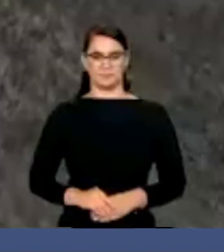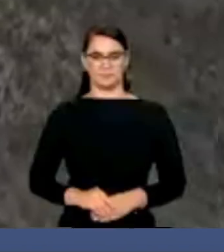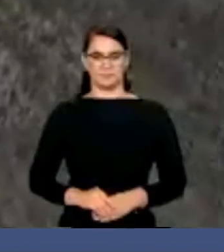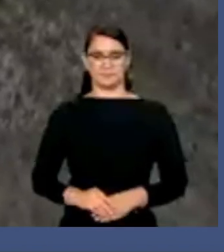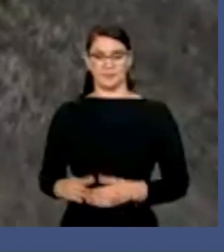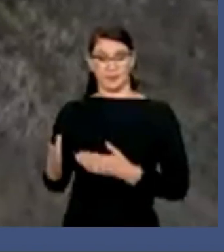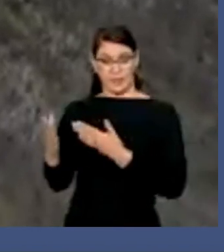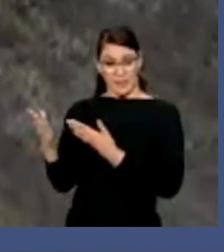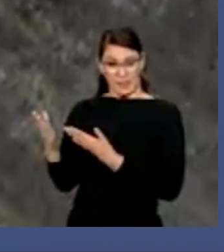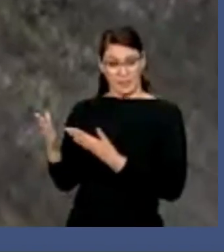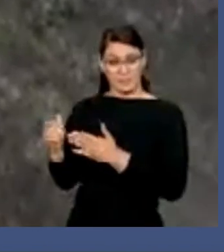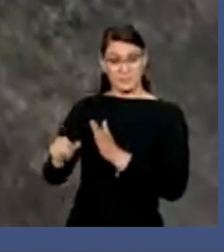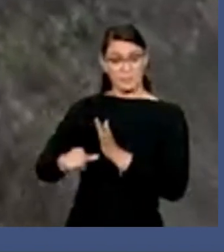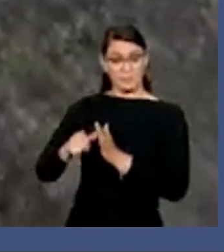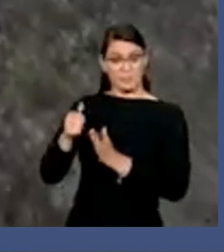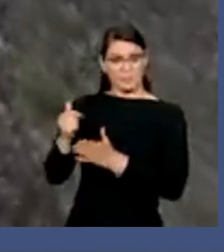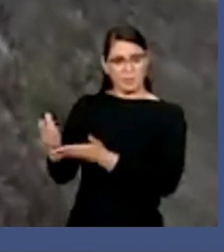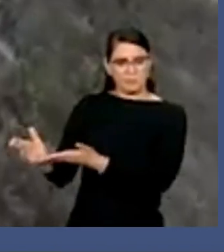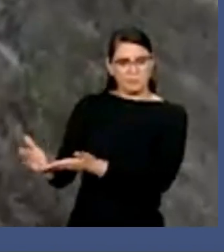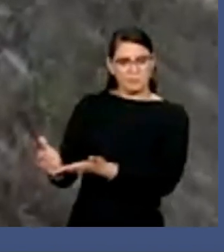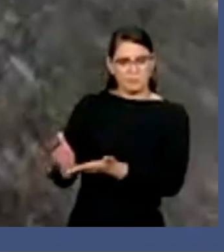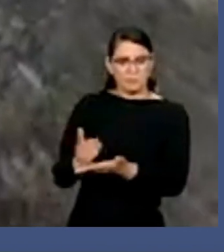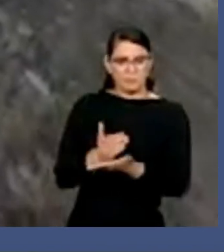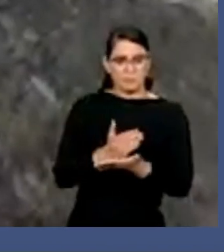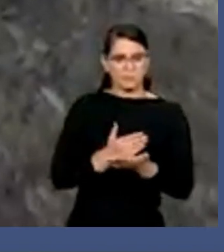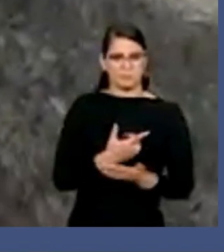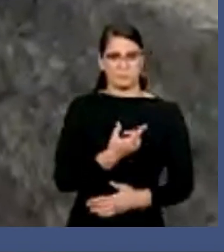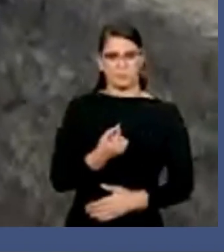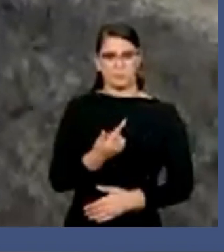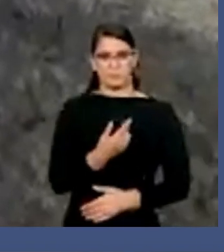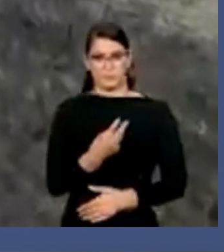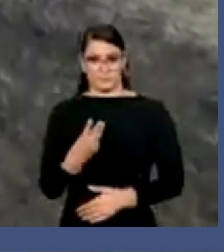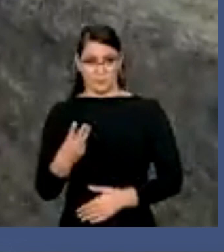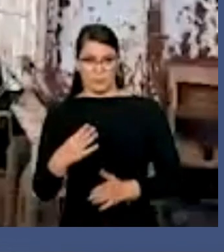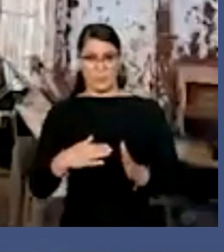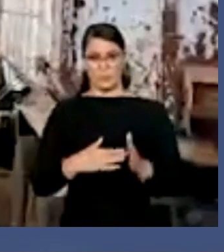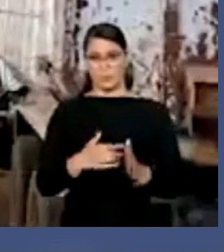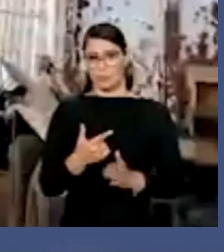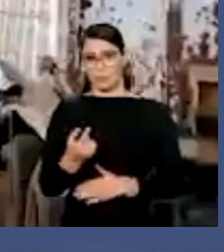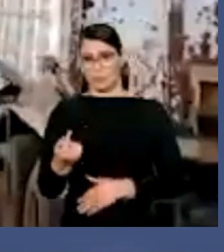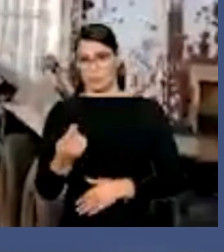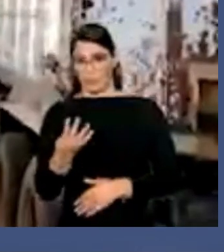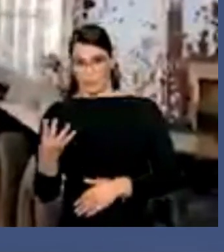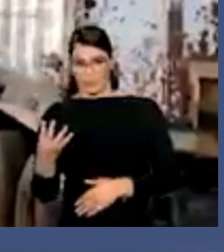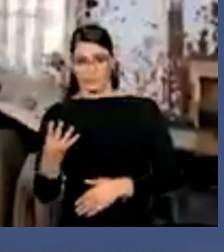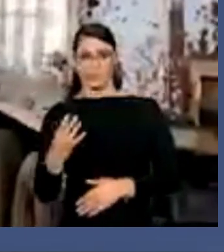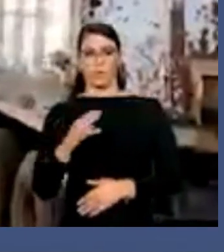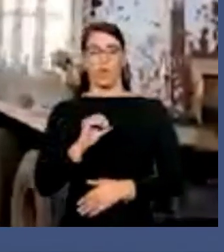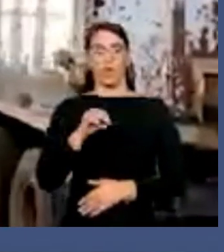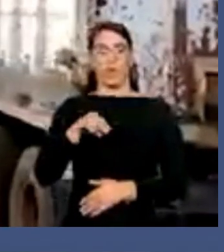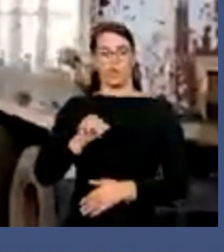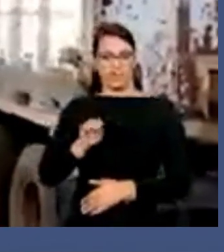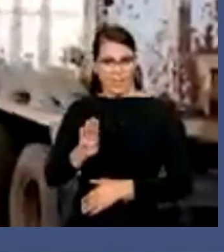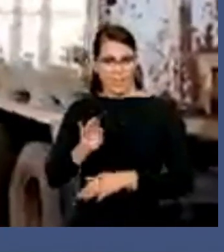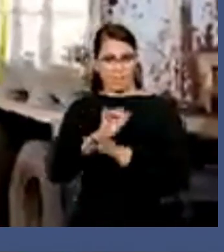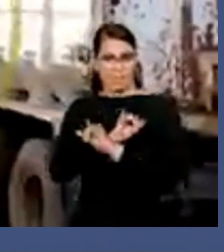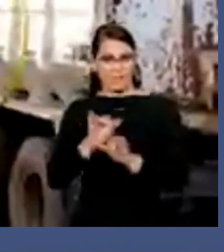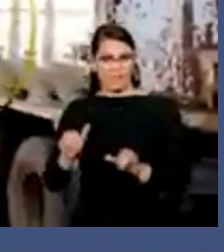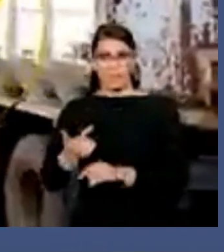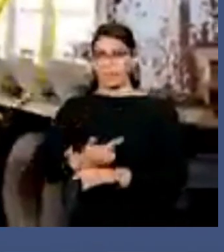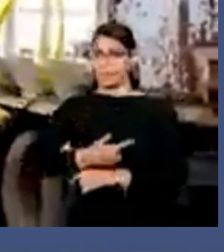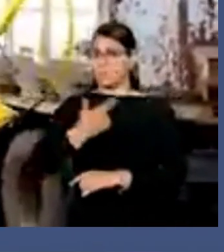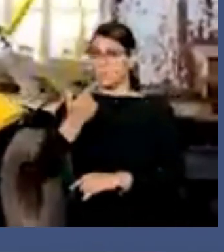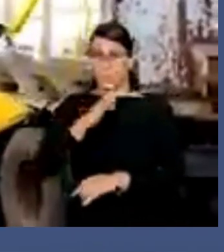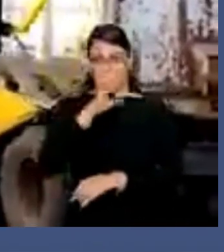Esse é o levantamento da safra de grãos 2023-2024. De acordo com a Conab, será a segunda